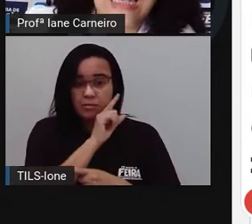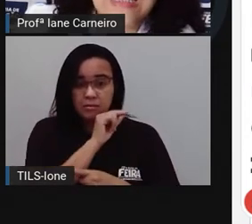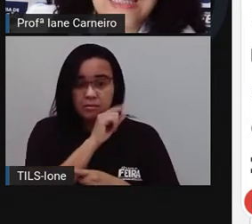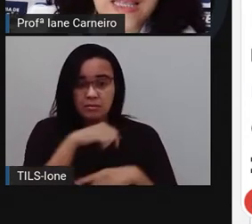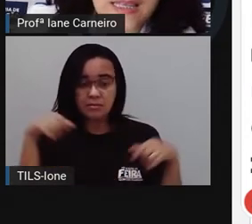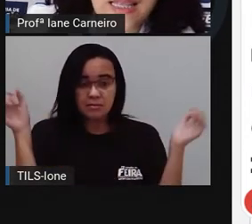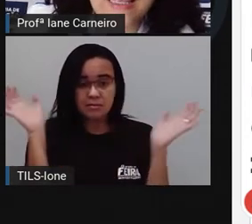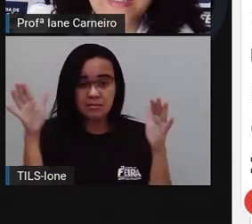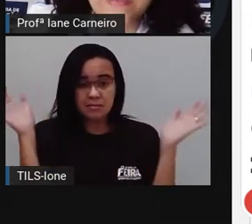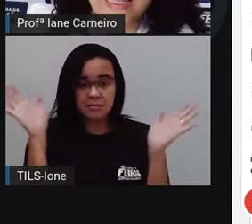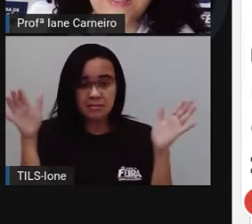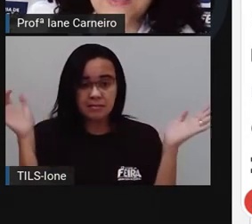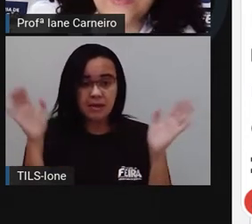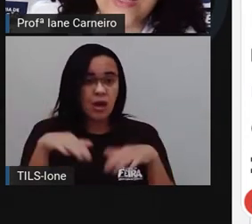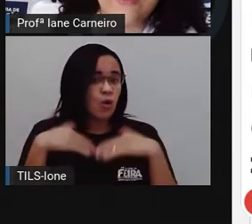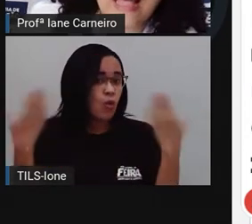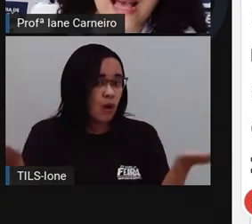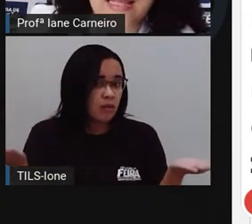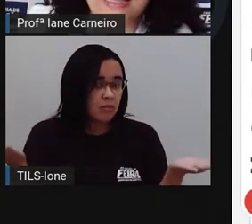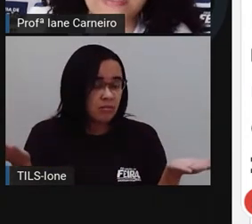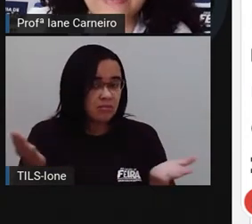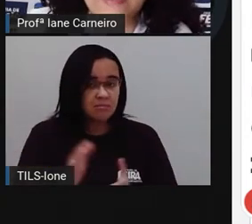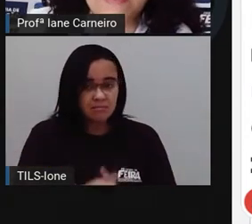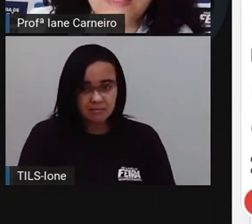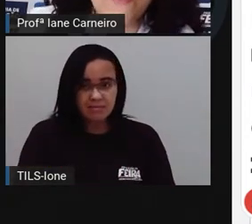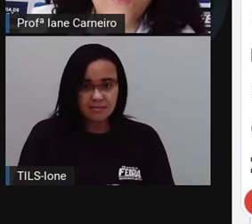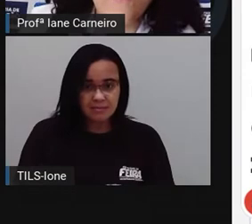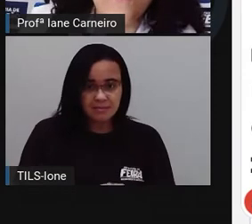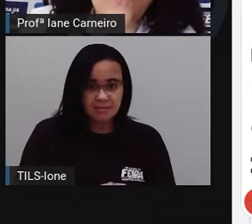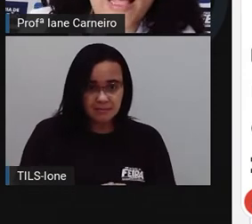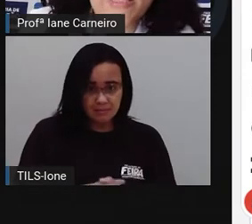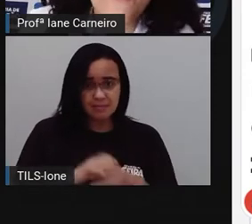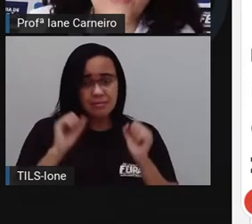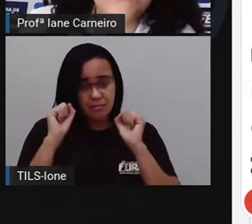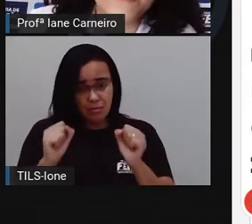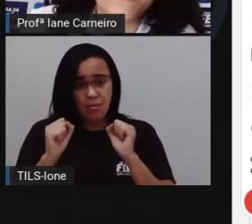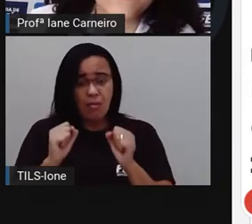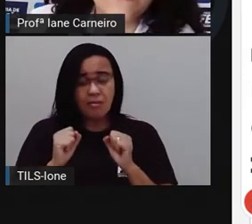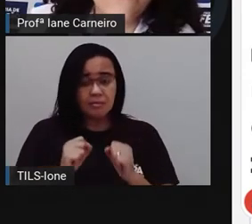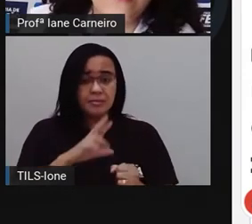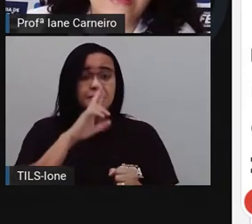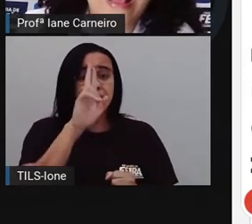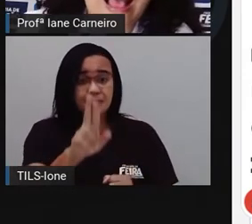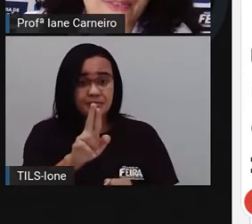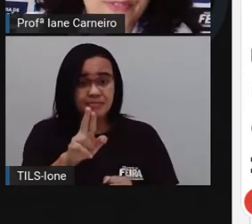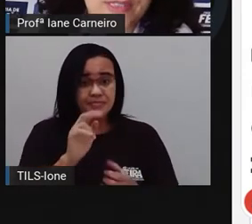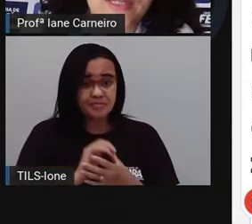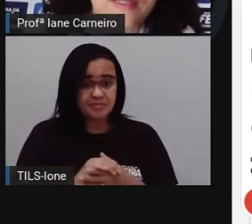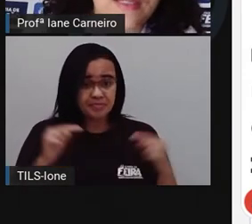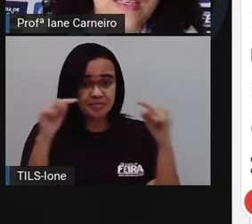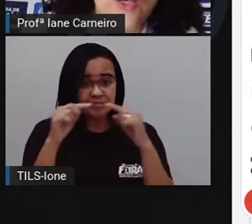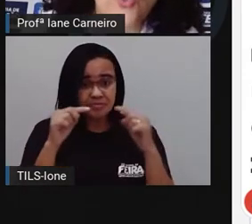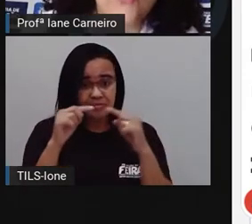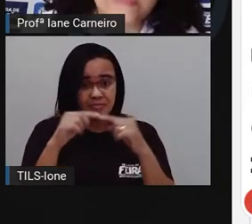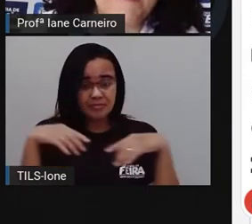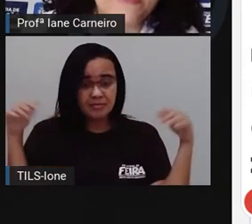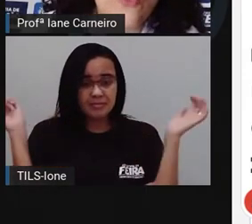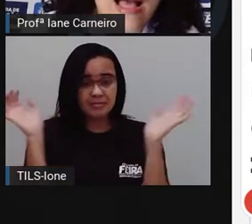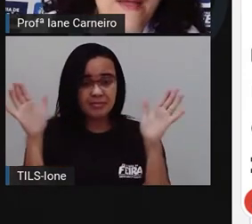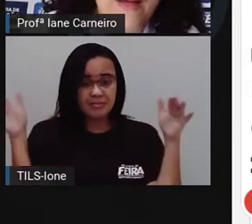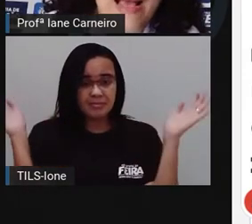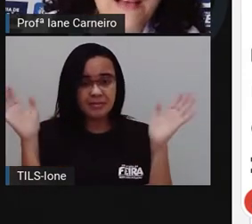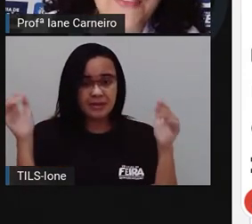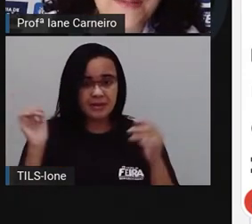Então, sinaliza aí na tela do seu celular, da televisão, qual deles são aves. O